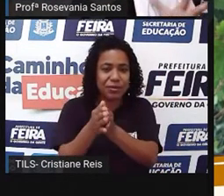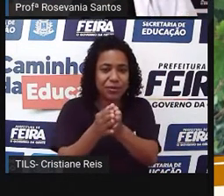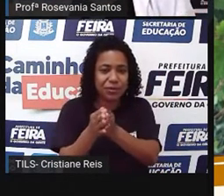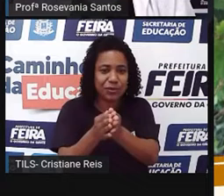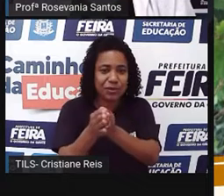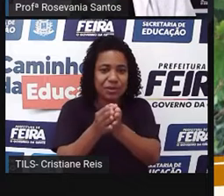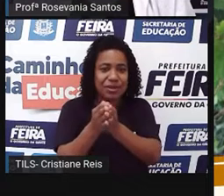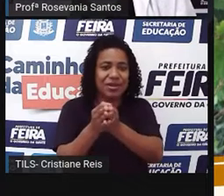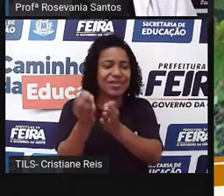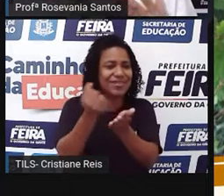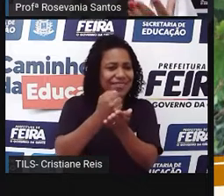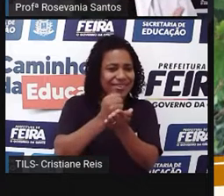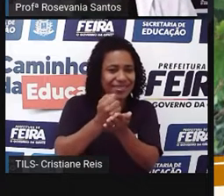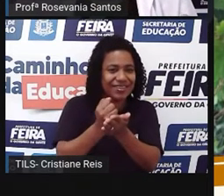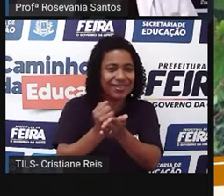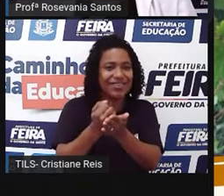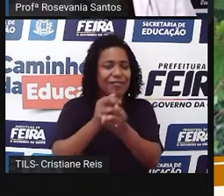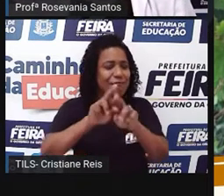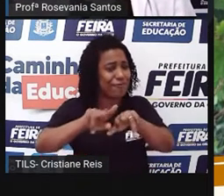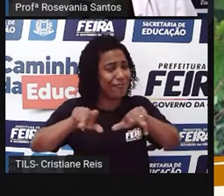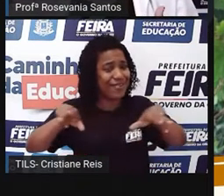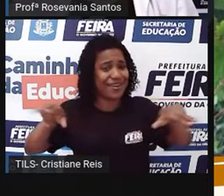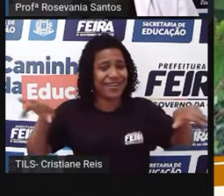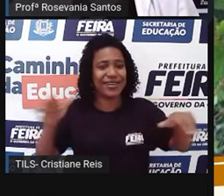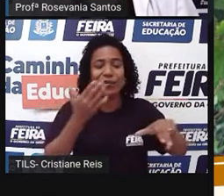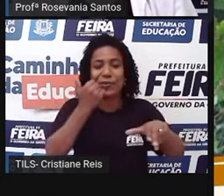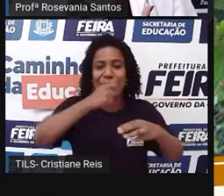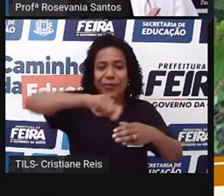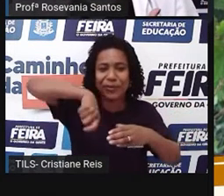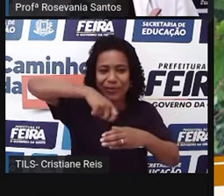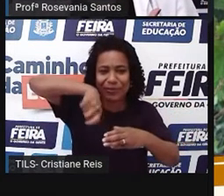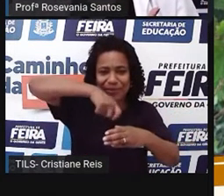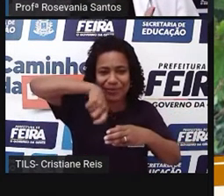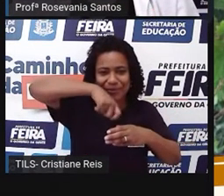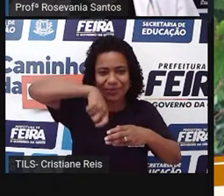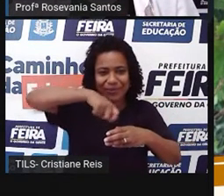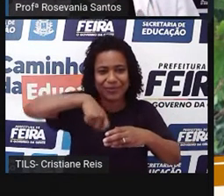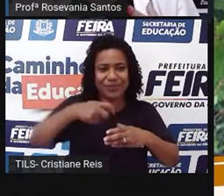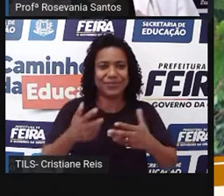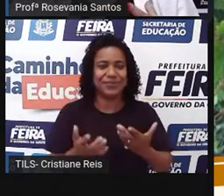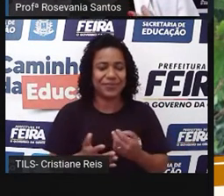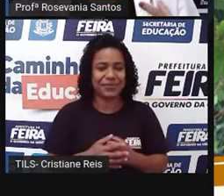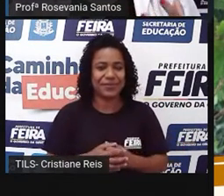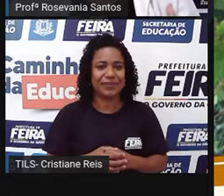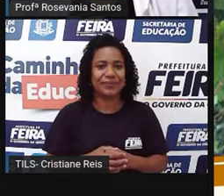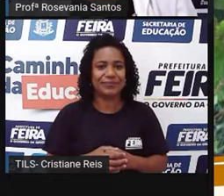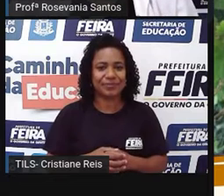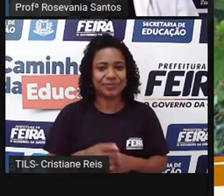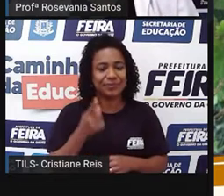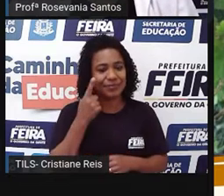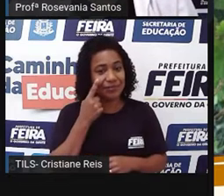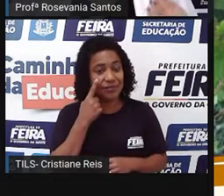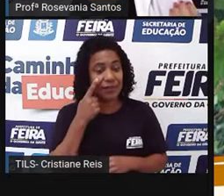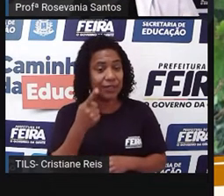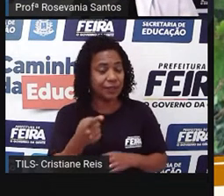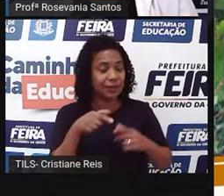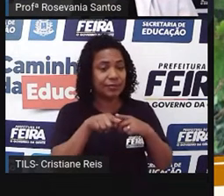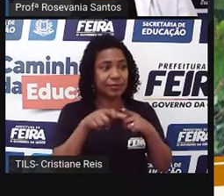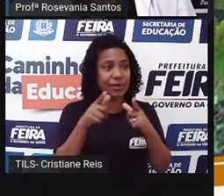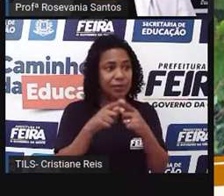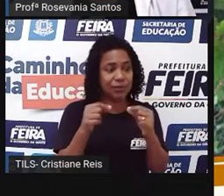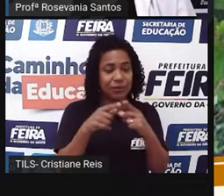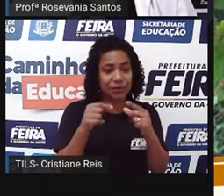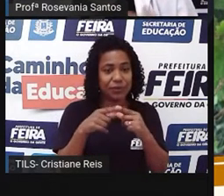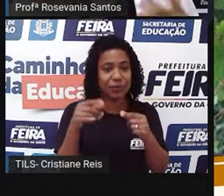fazer os mais diversos tipos de pratos. Ora, esses, esses, essas ervas medicinais servem, né,